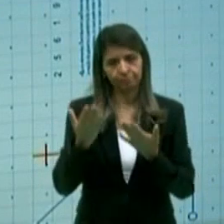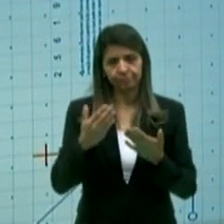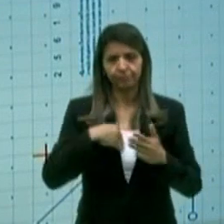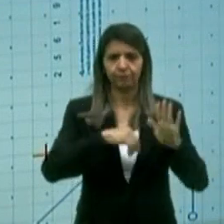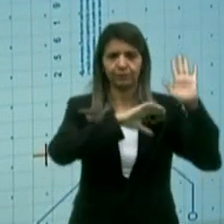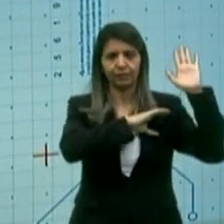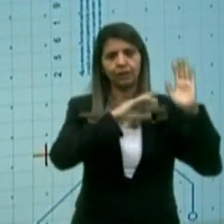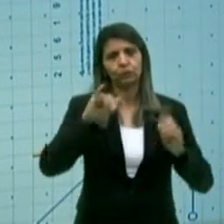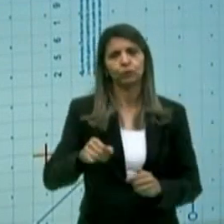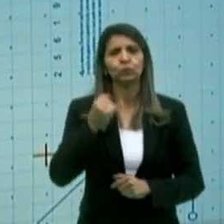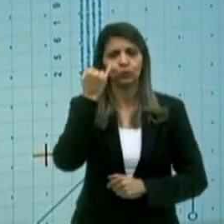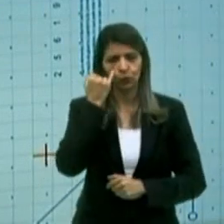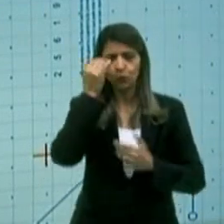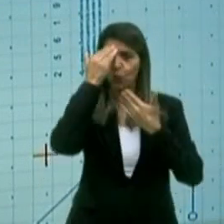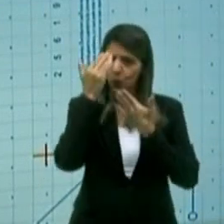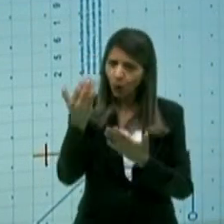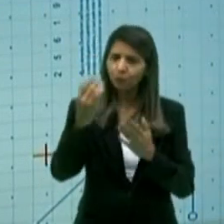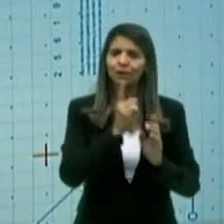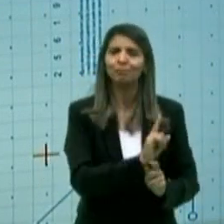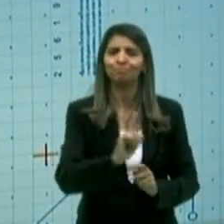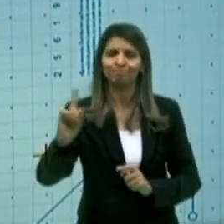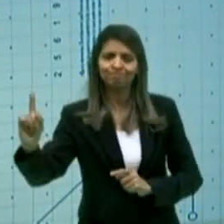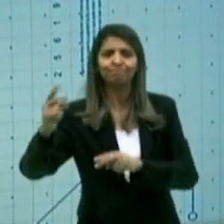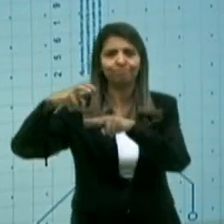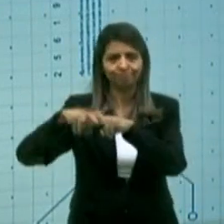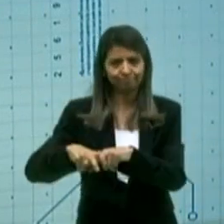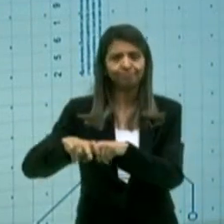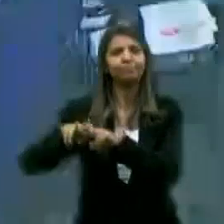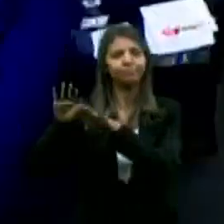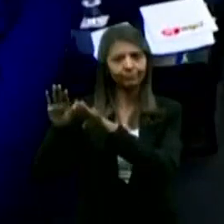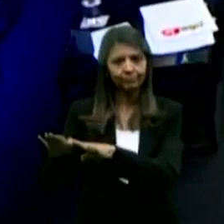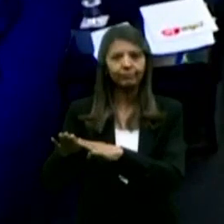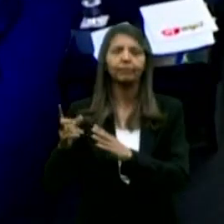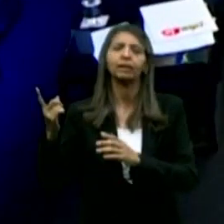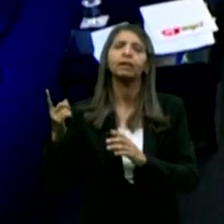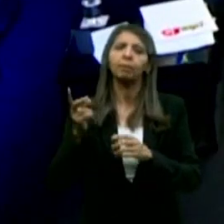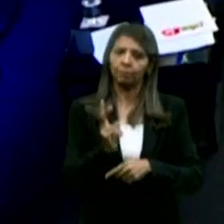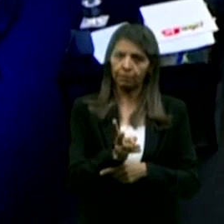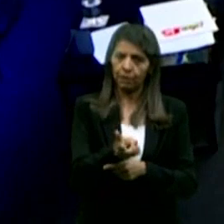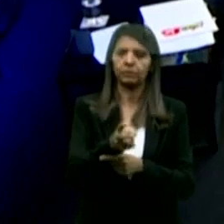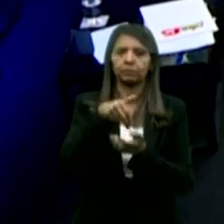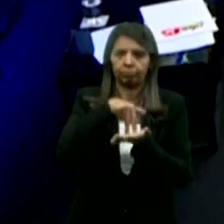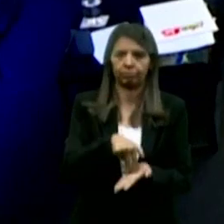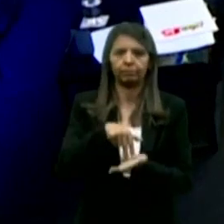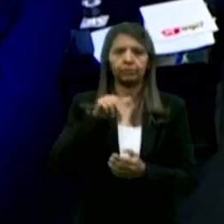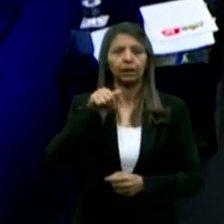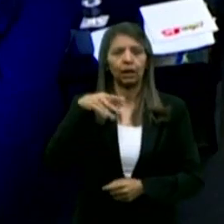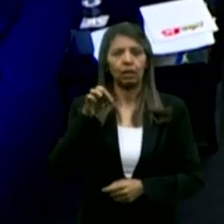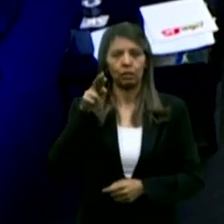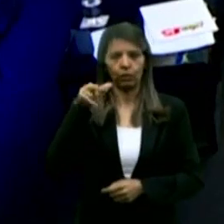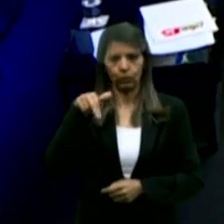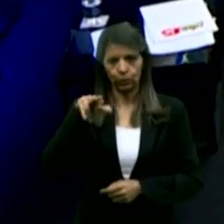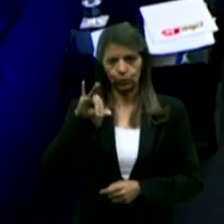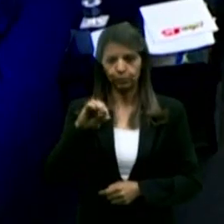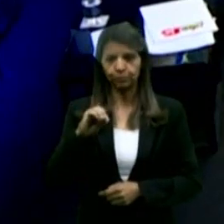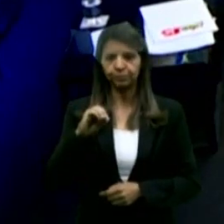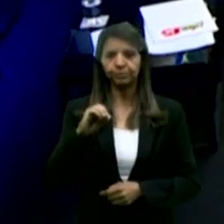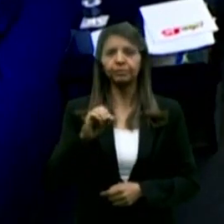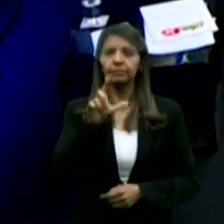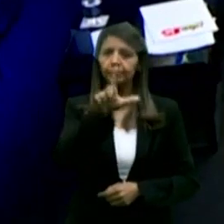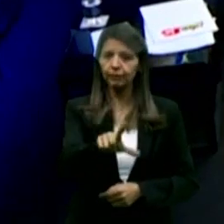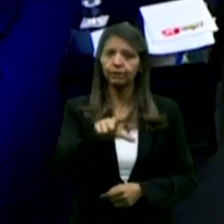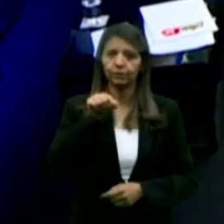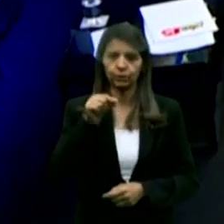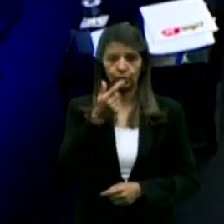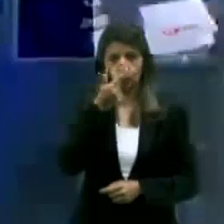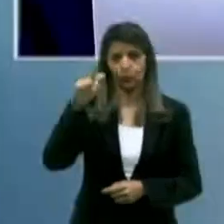retornar ao seu local. Antônio Nascimento permanece no centro do nosso cenário. Ele vai escolher um